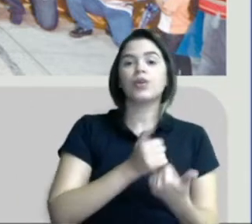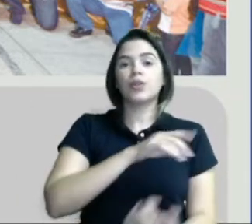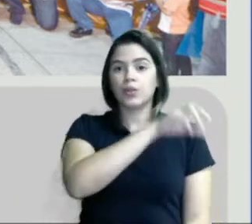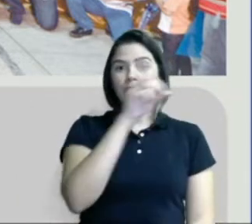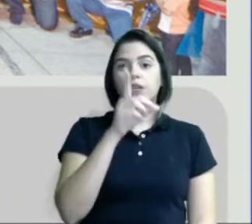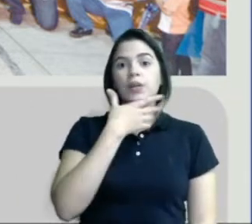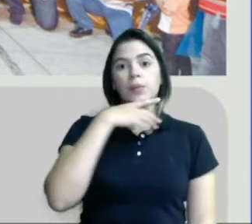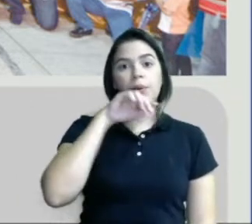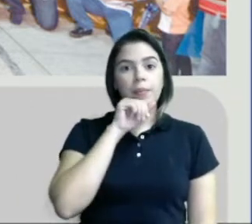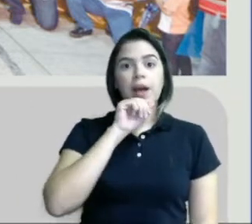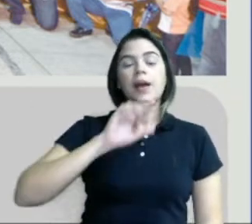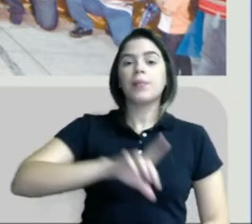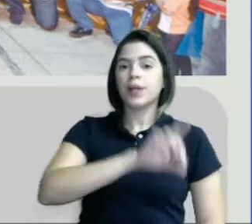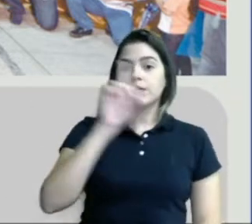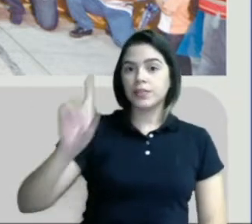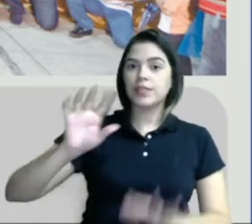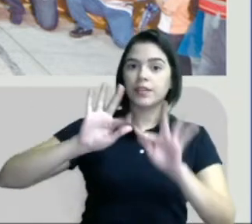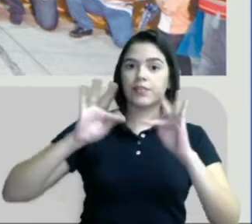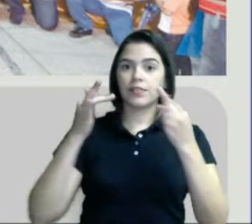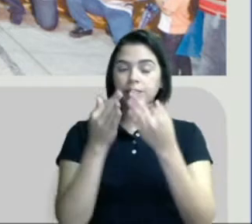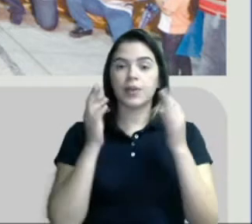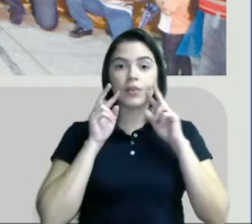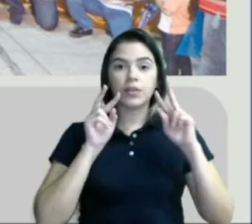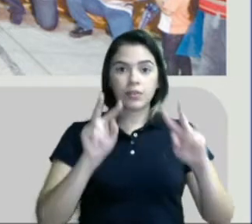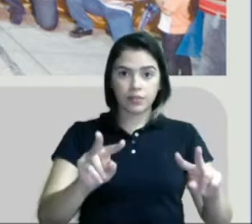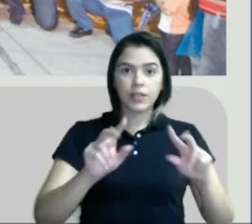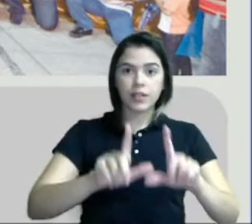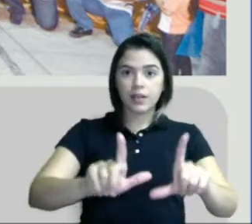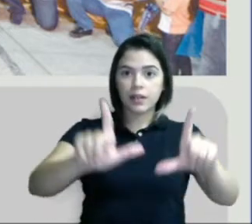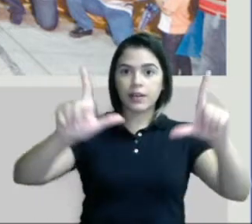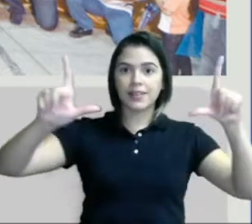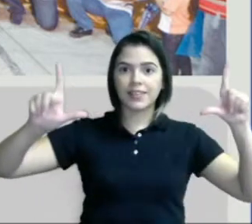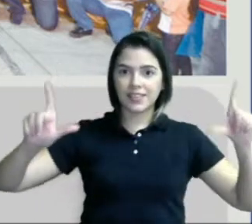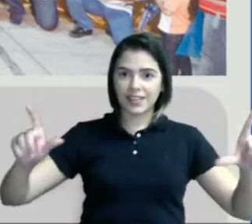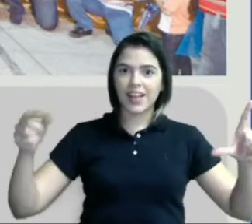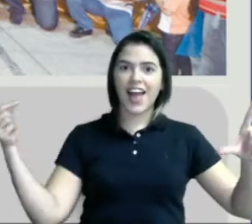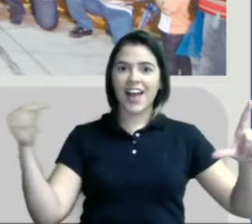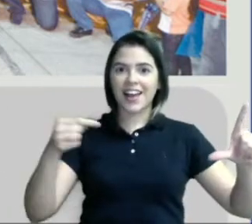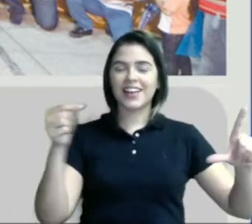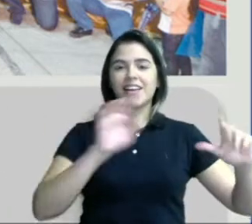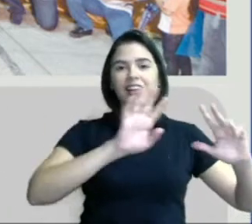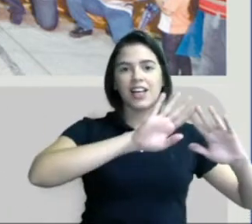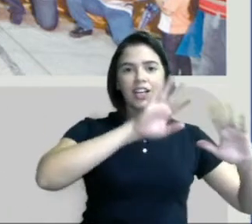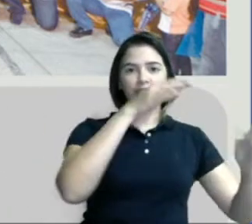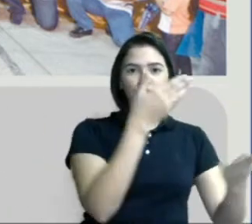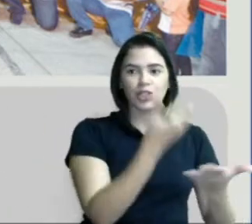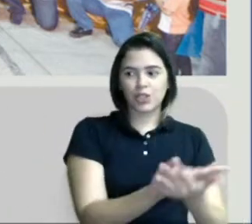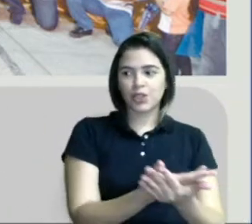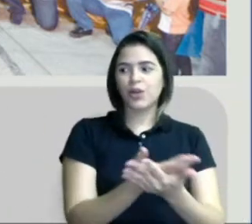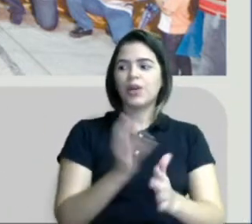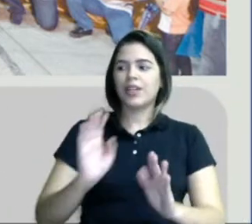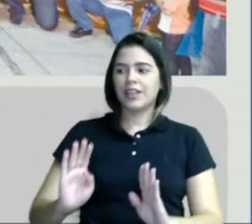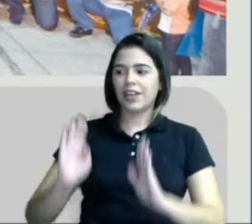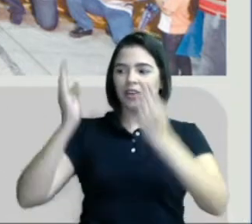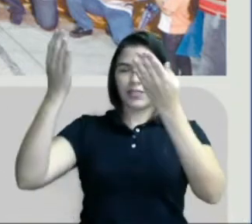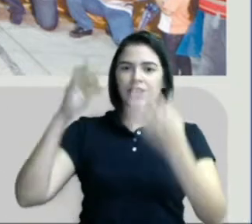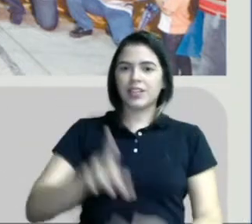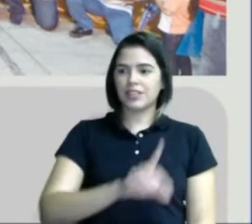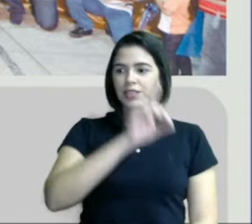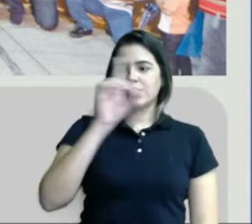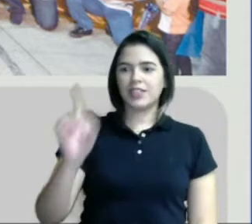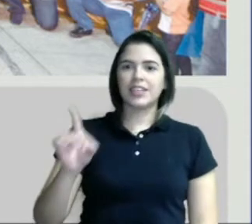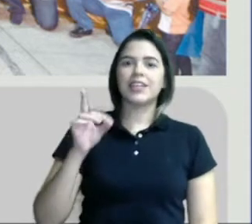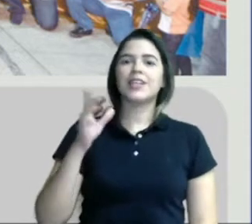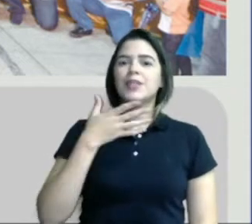Como vocês podem ver aqui no slide, né? A figura da escola e a figura da festa do dia dos pais.